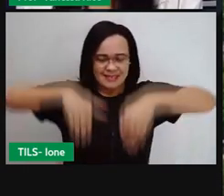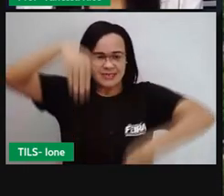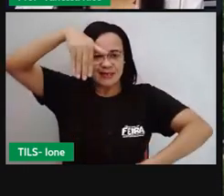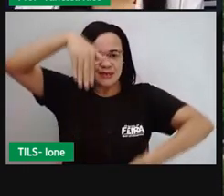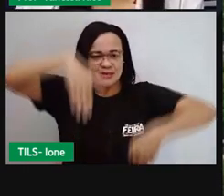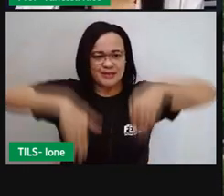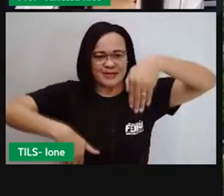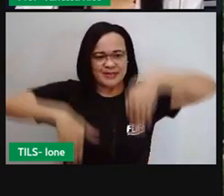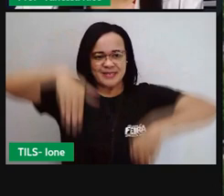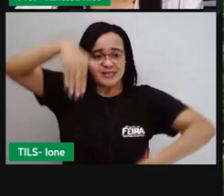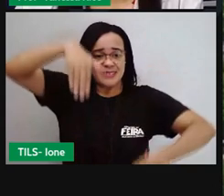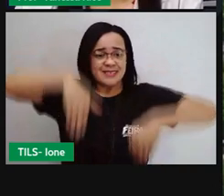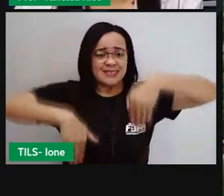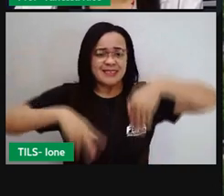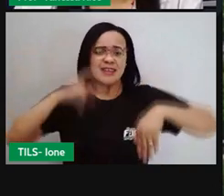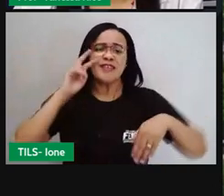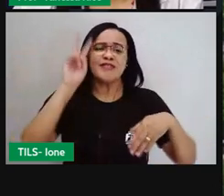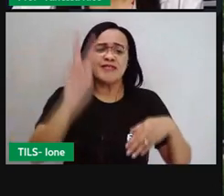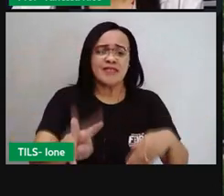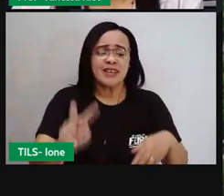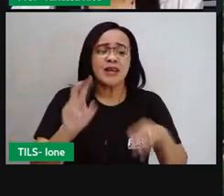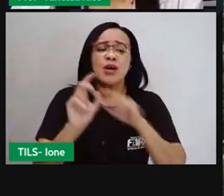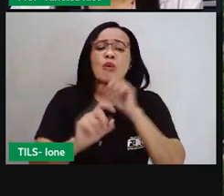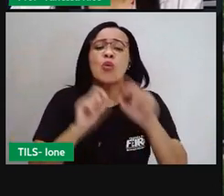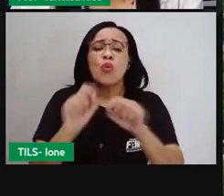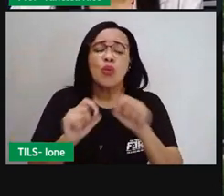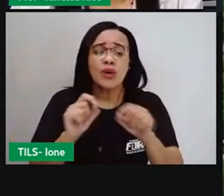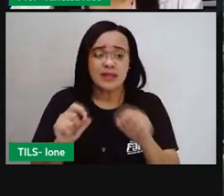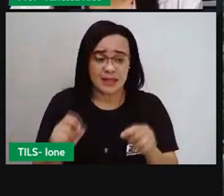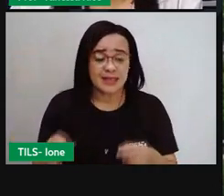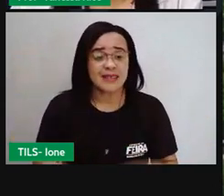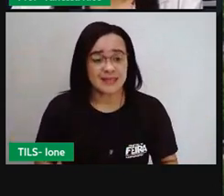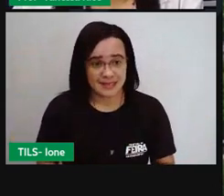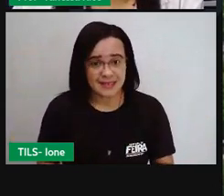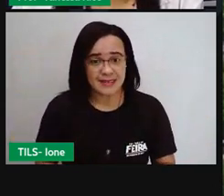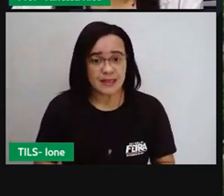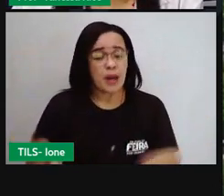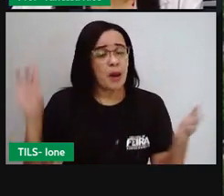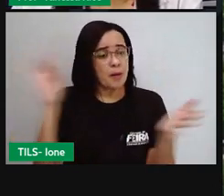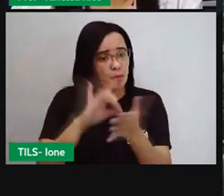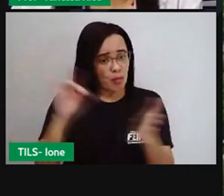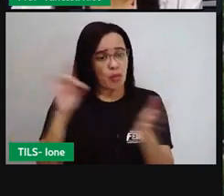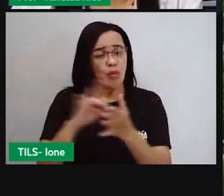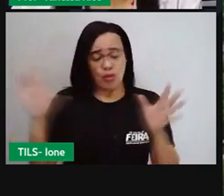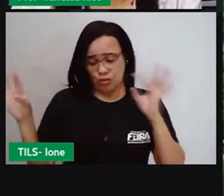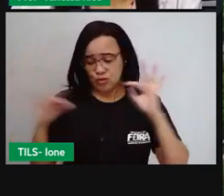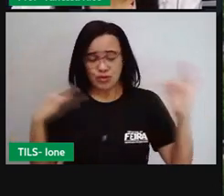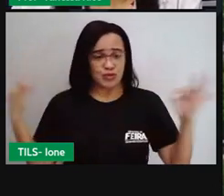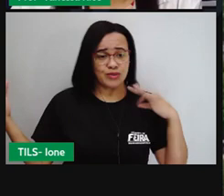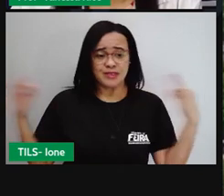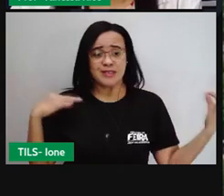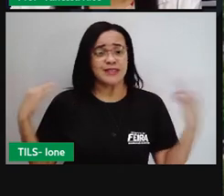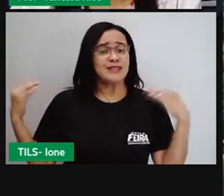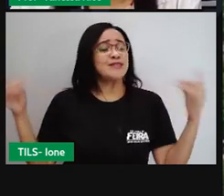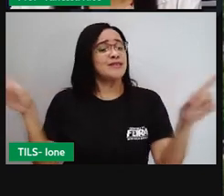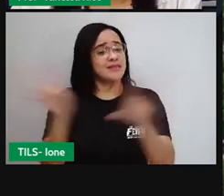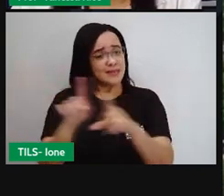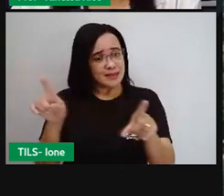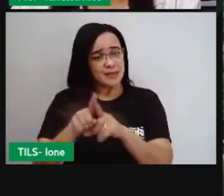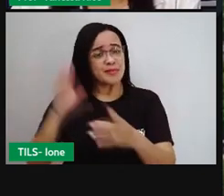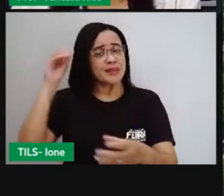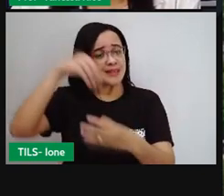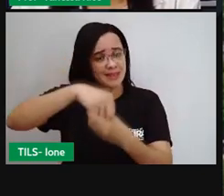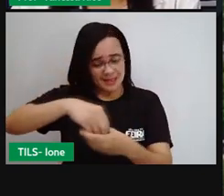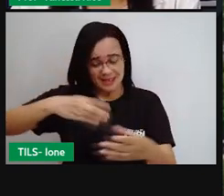gente ainda consegue identificar aqui, ó, outros pontos turísticos que também fazem parte aí da paisagem